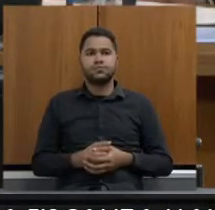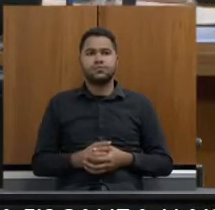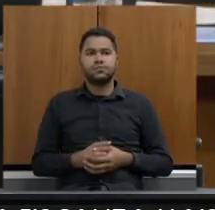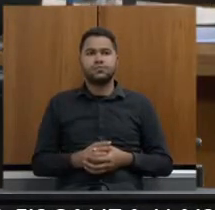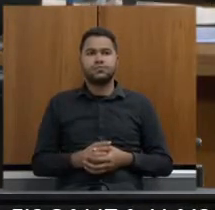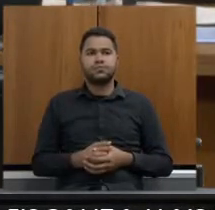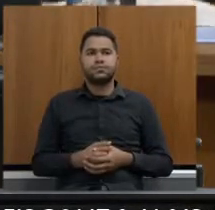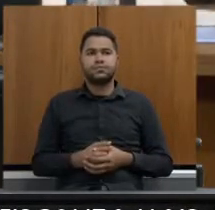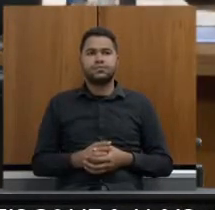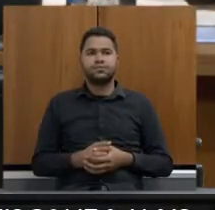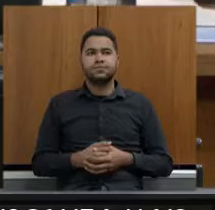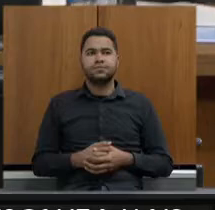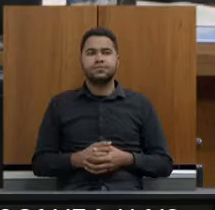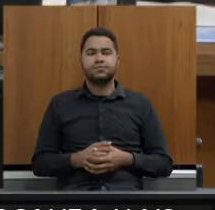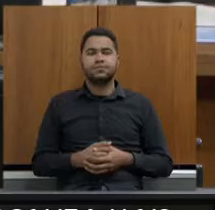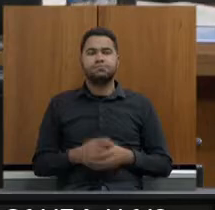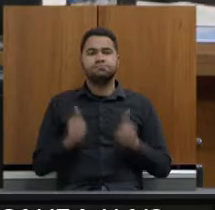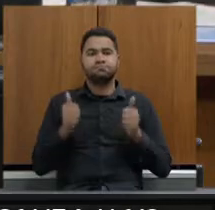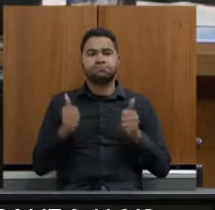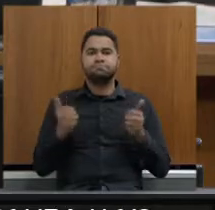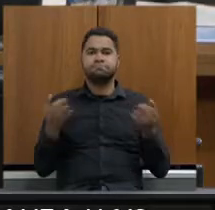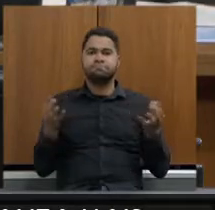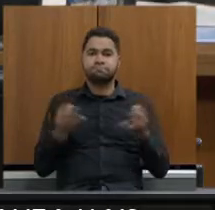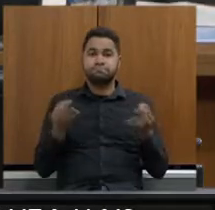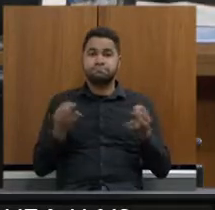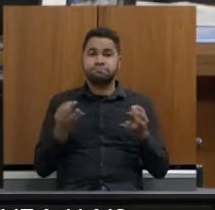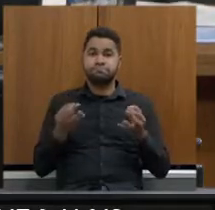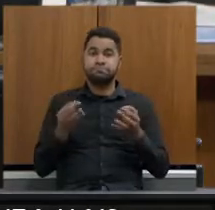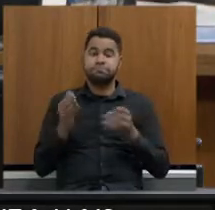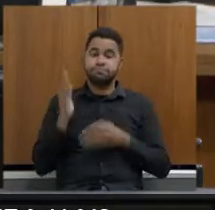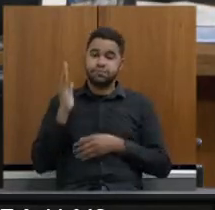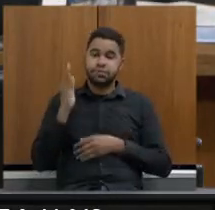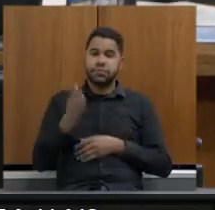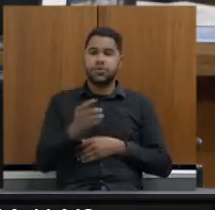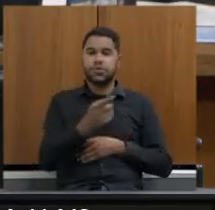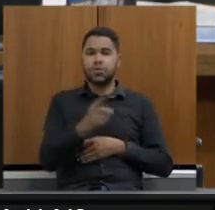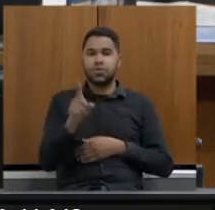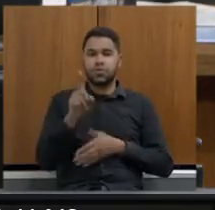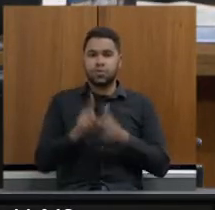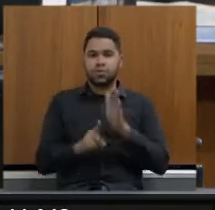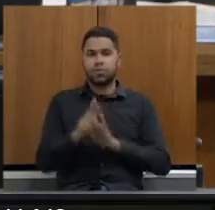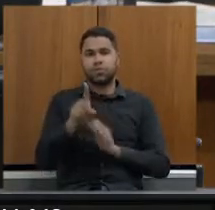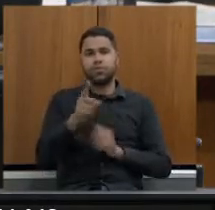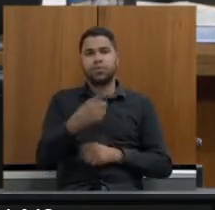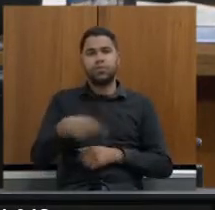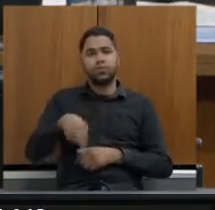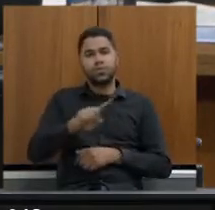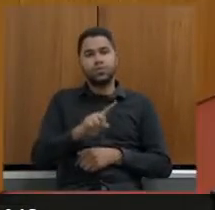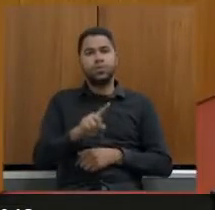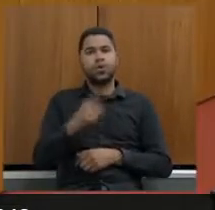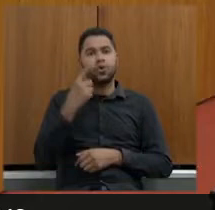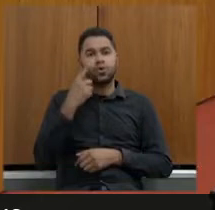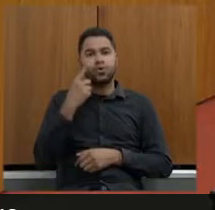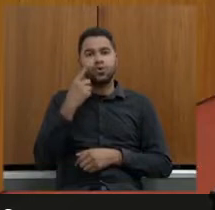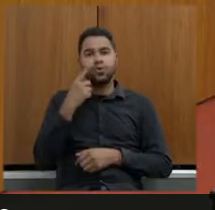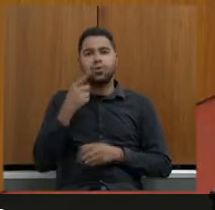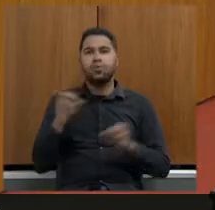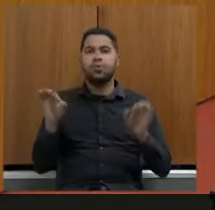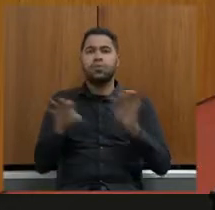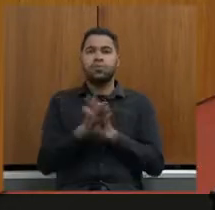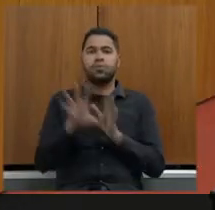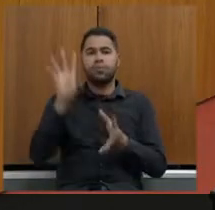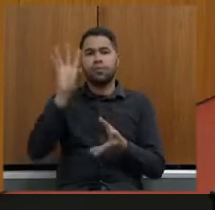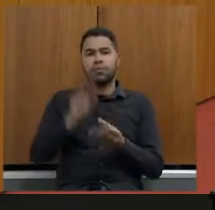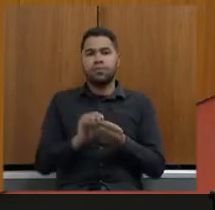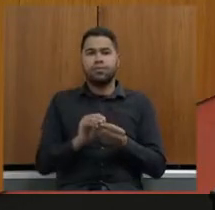perfeitamente ok então enquanto se dirige para a última pergunta nós faremos depois as considerações finais e o